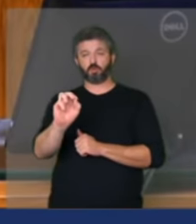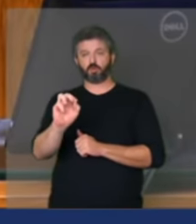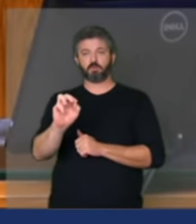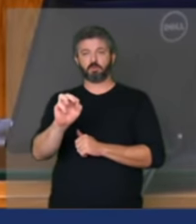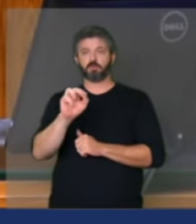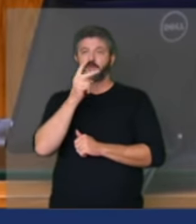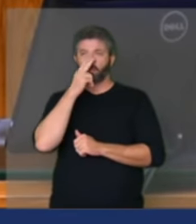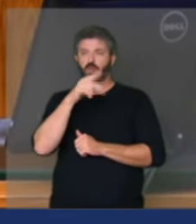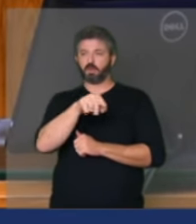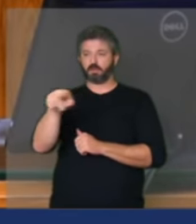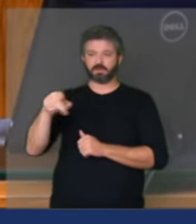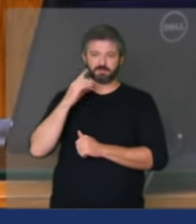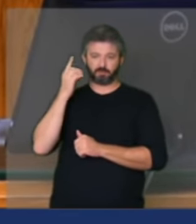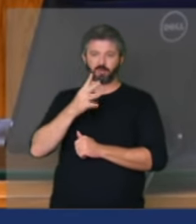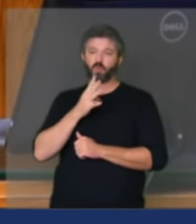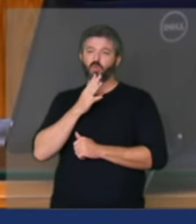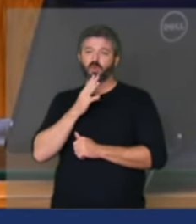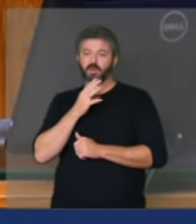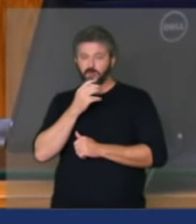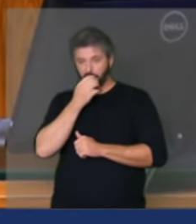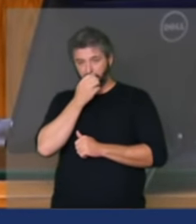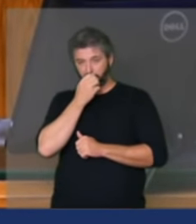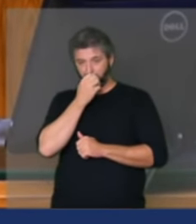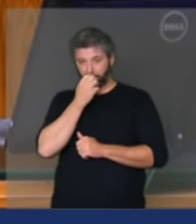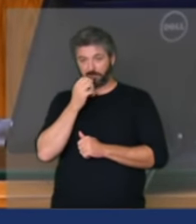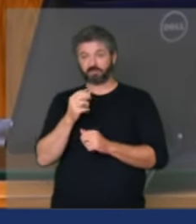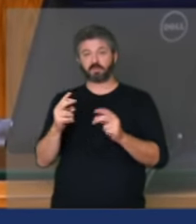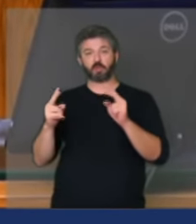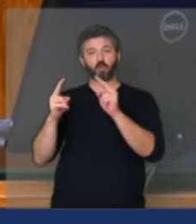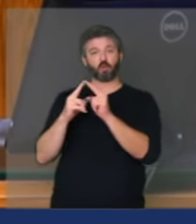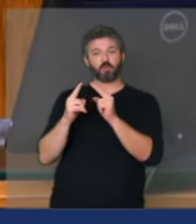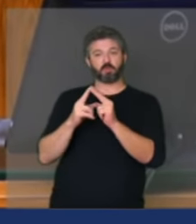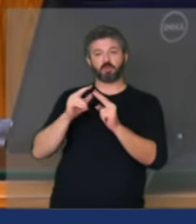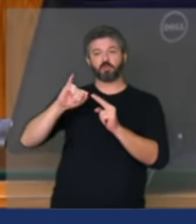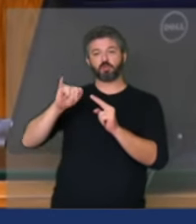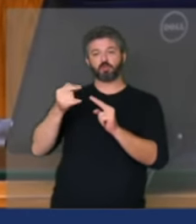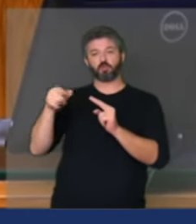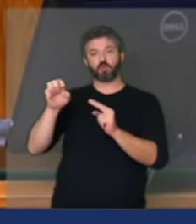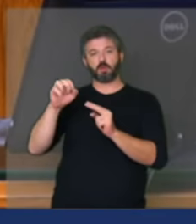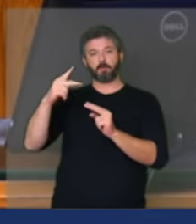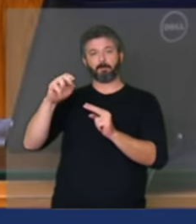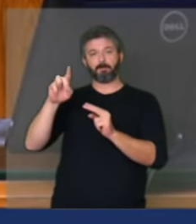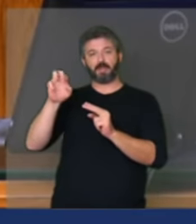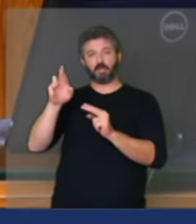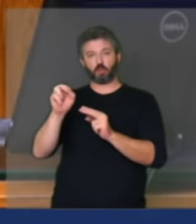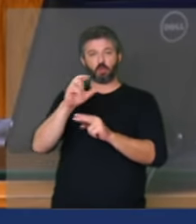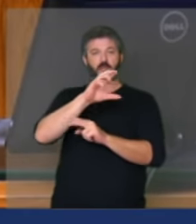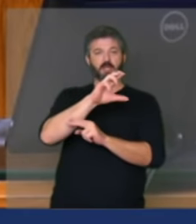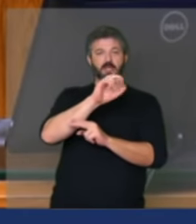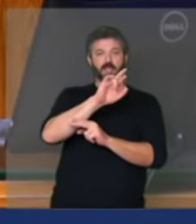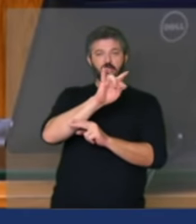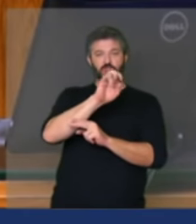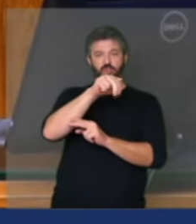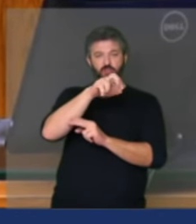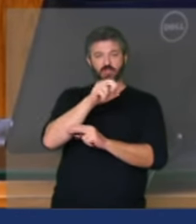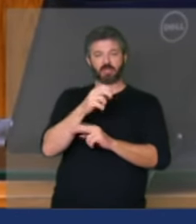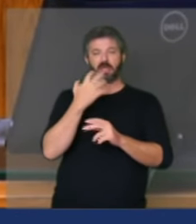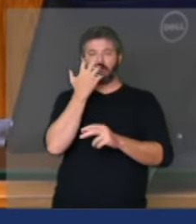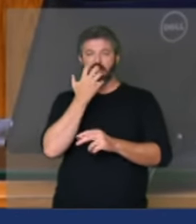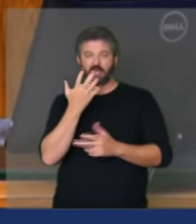que muitos colegas o conhecem é dupla João Pedro e Cristiano uma dupla muito boa no Brasil também